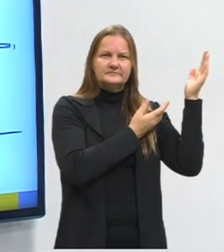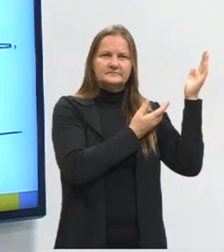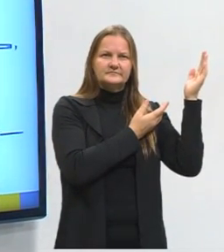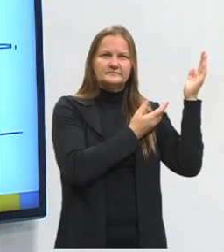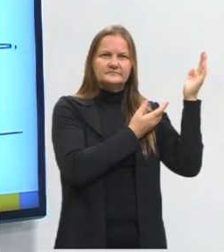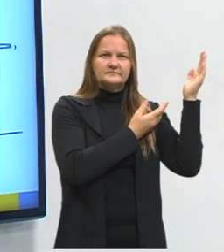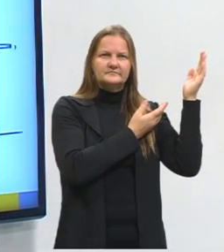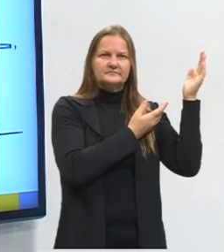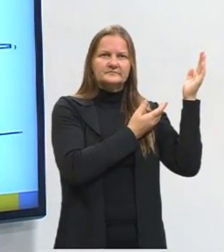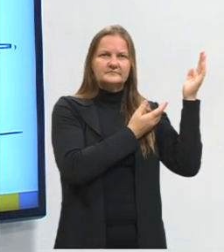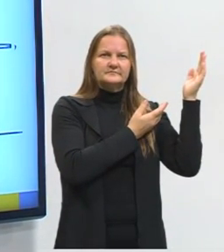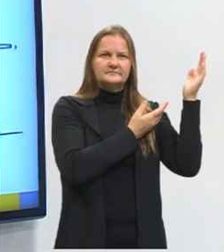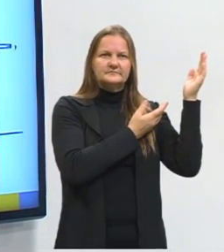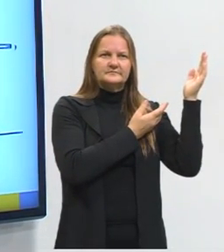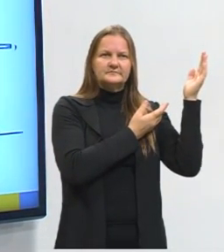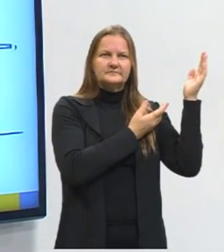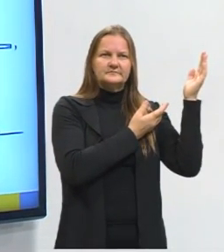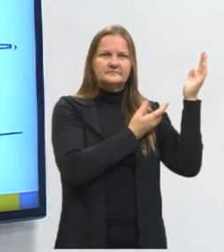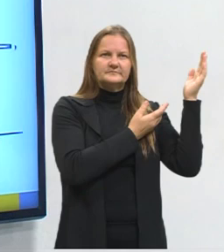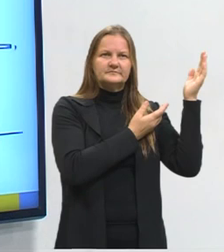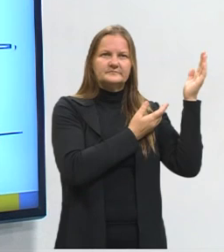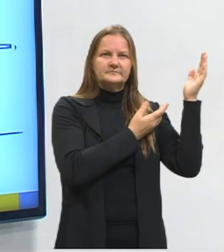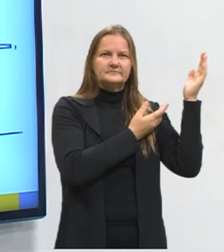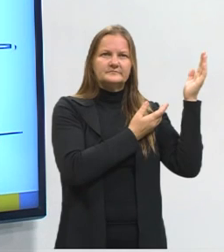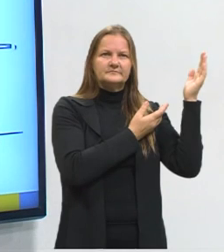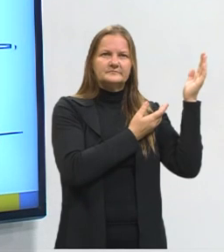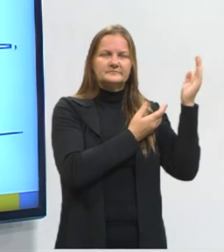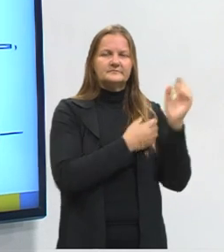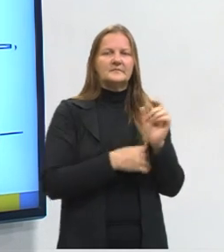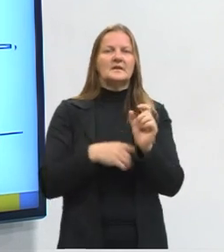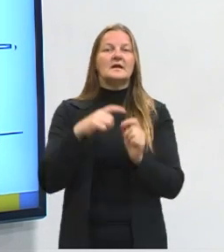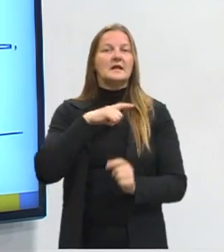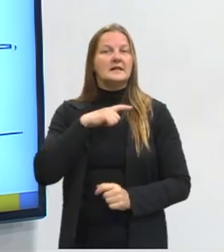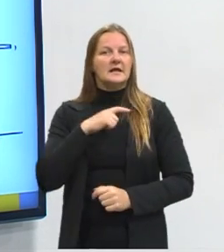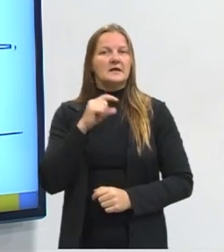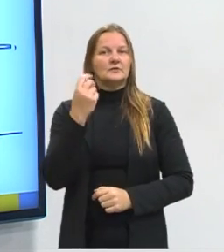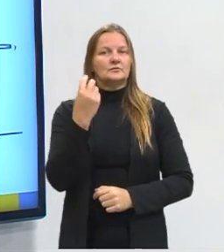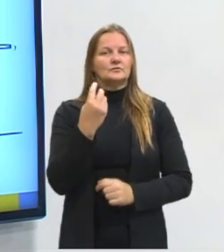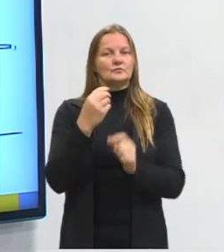o sentido conotativo